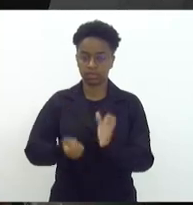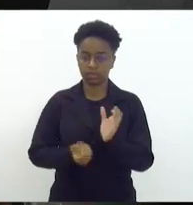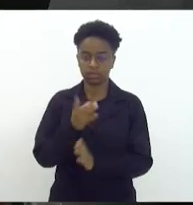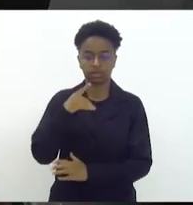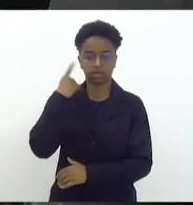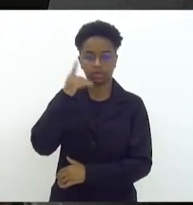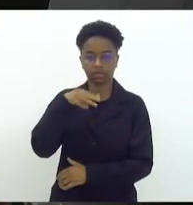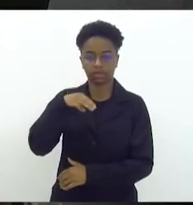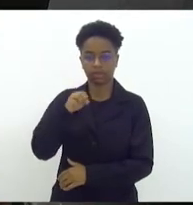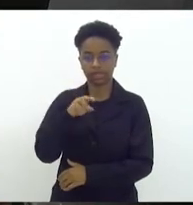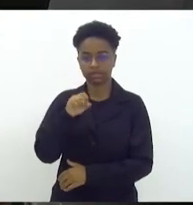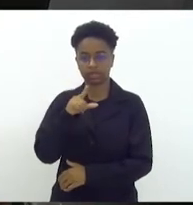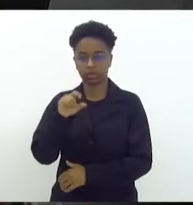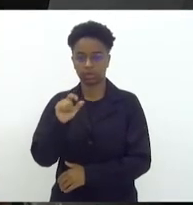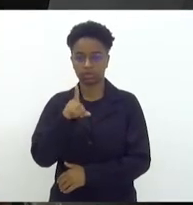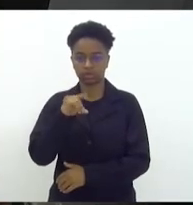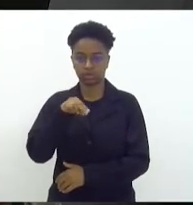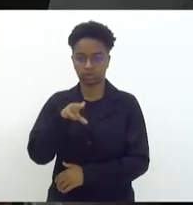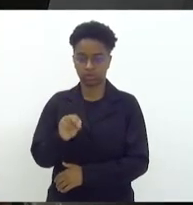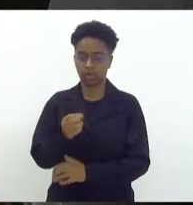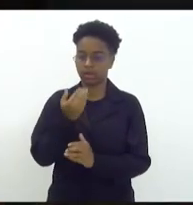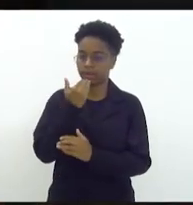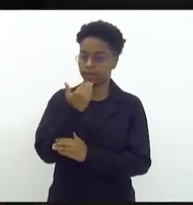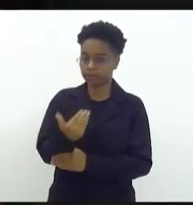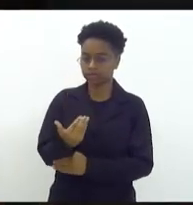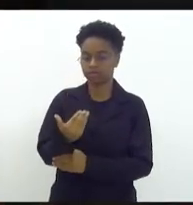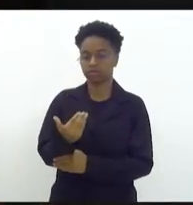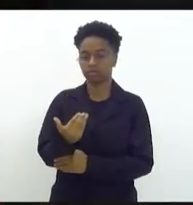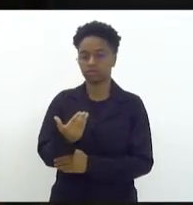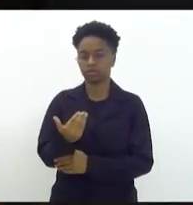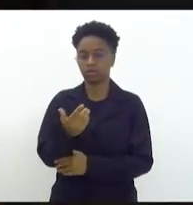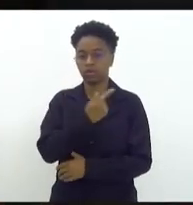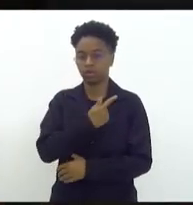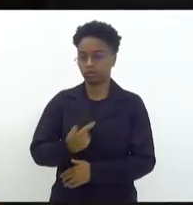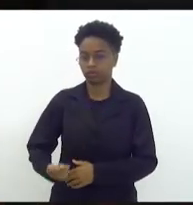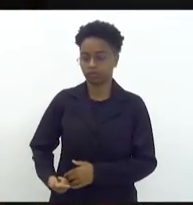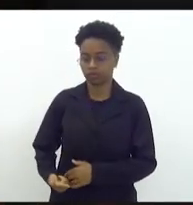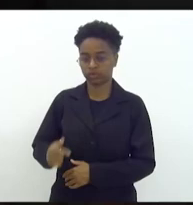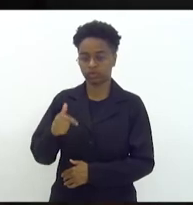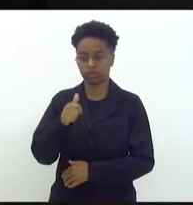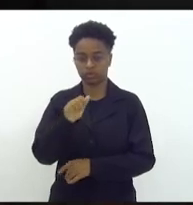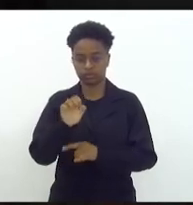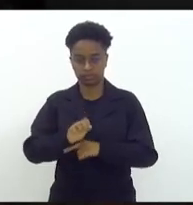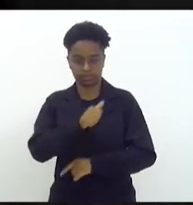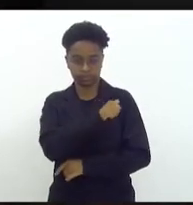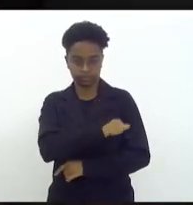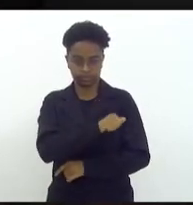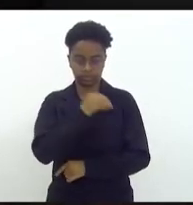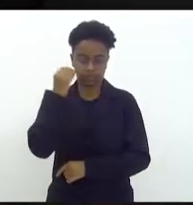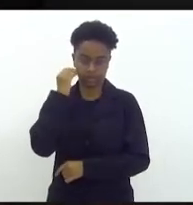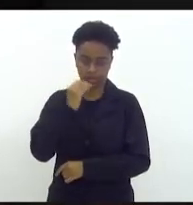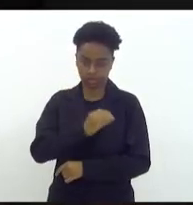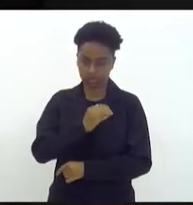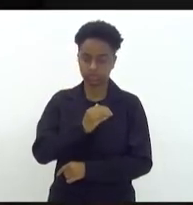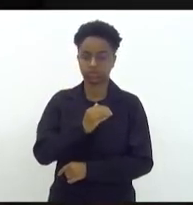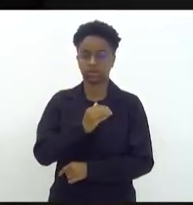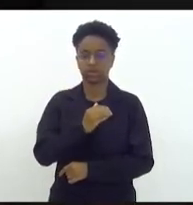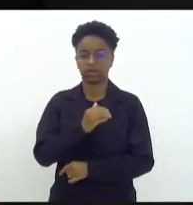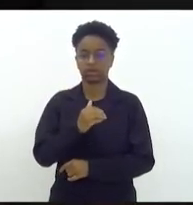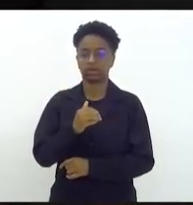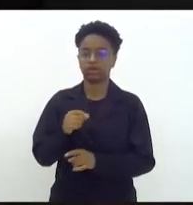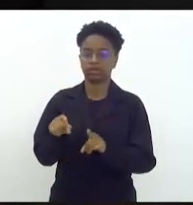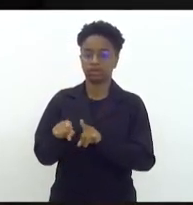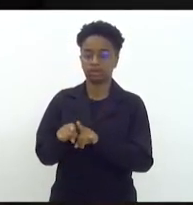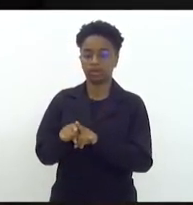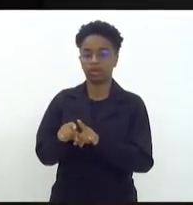autoria do deputado Marcelo Dino, que solicita ao excelentíssimo senhor governador do Estado do Rio de Janeiro, Cláudio Castro, com vistas ao